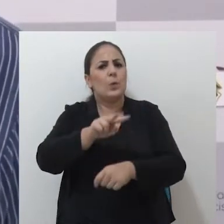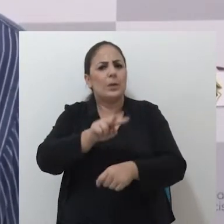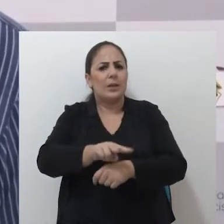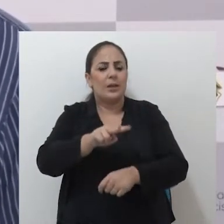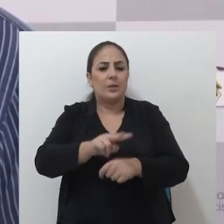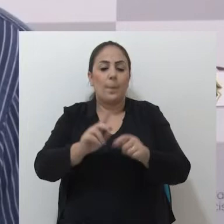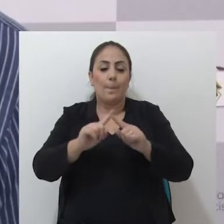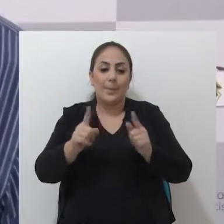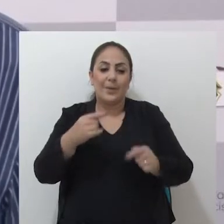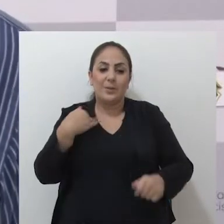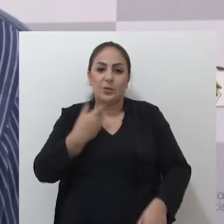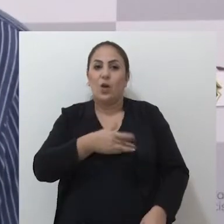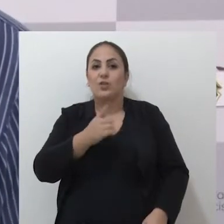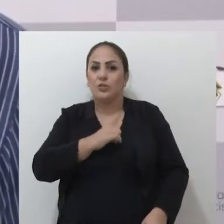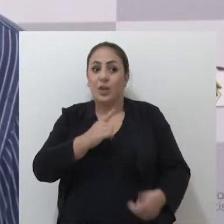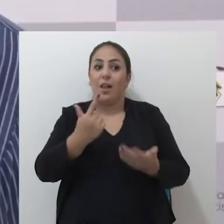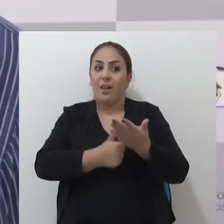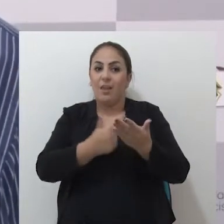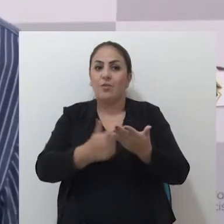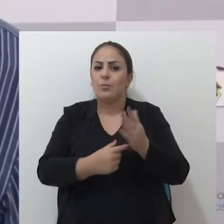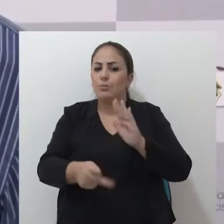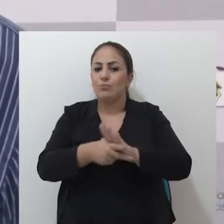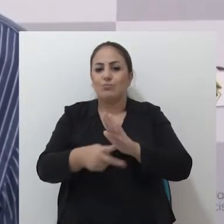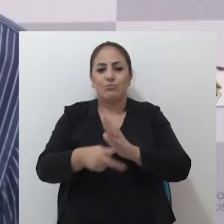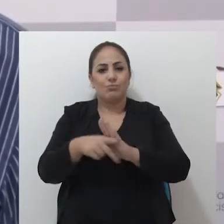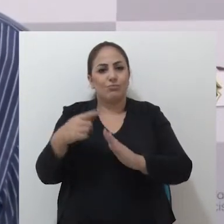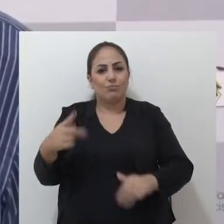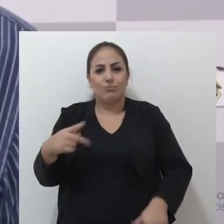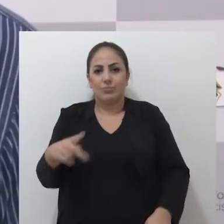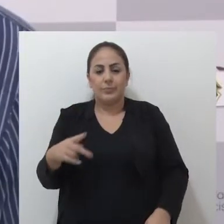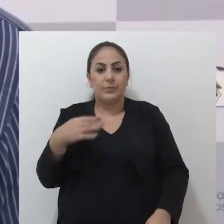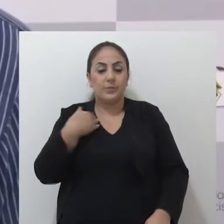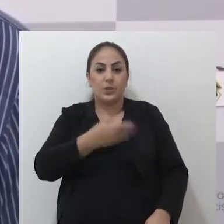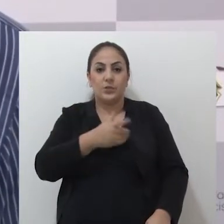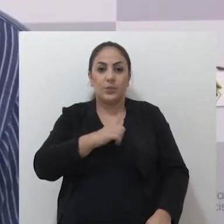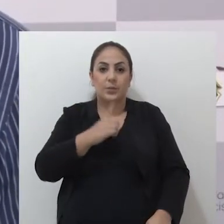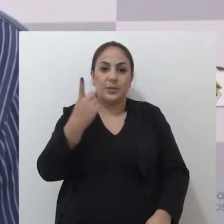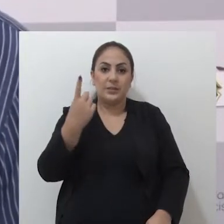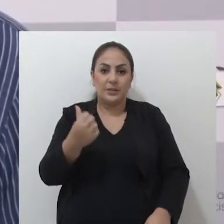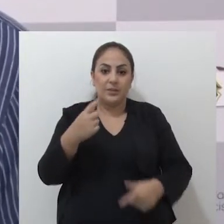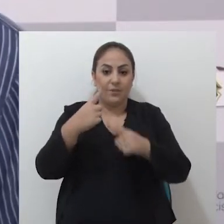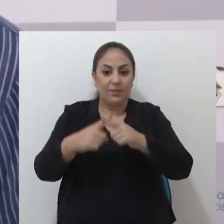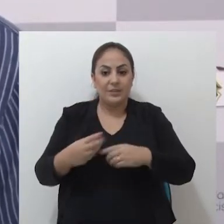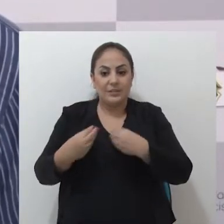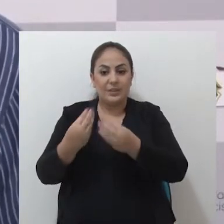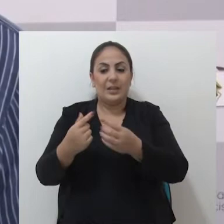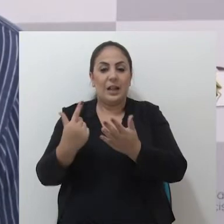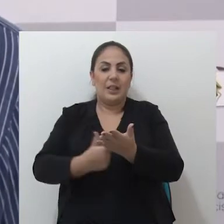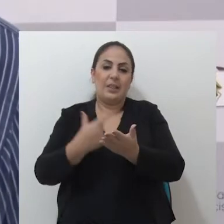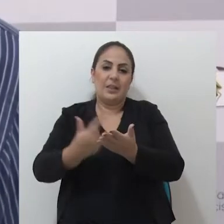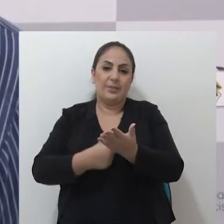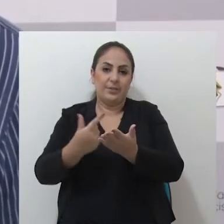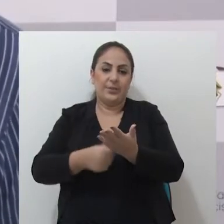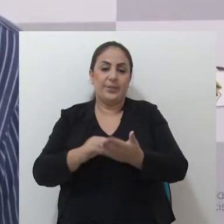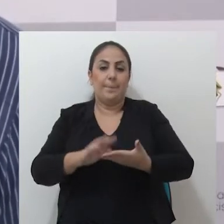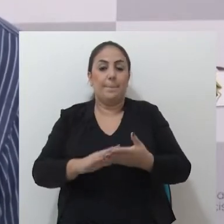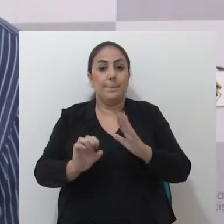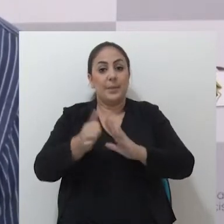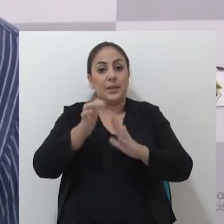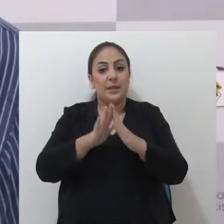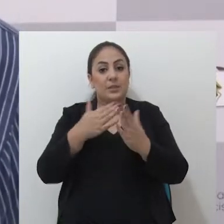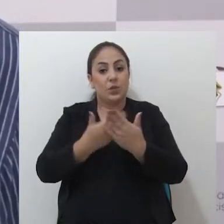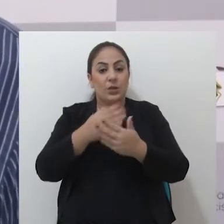que têm que ter um cuidado. E nós tínhamos alguns livros apropriados. Então fizemos a 16ª edição, entregamos os